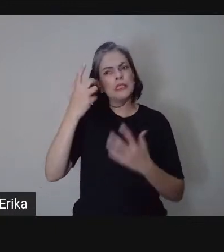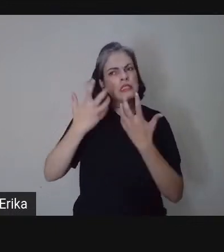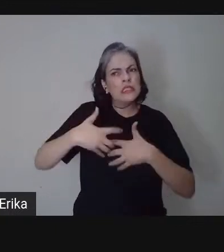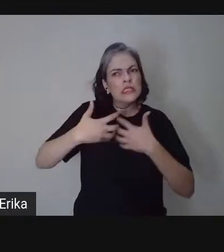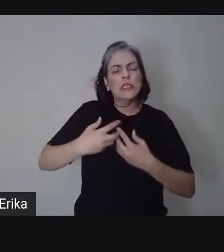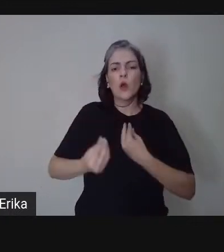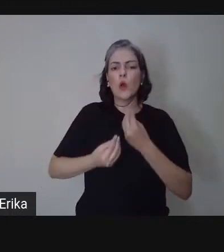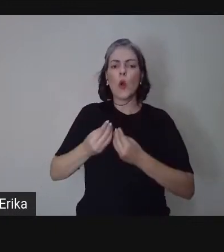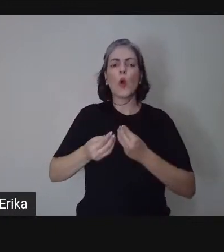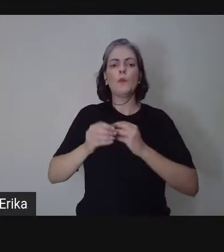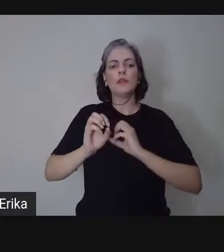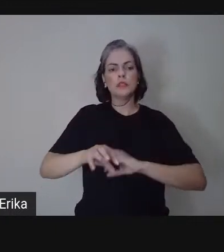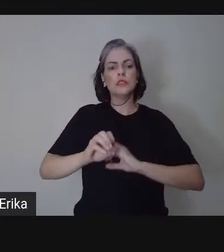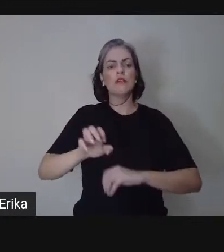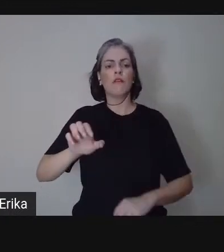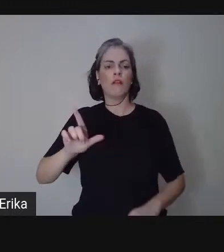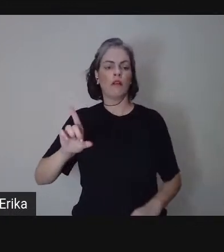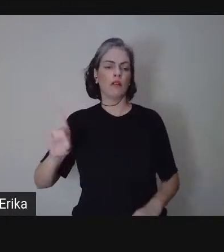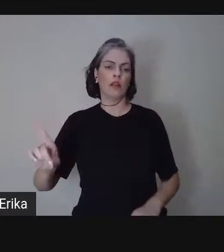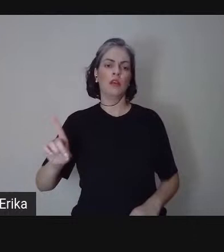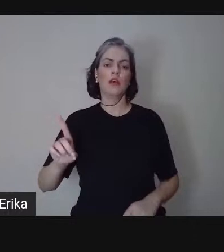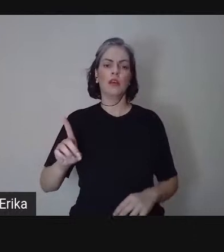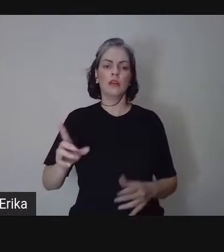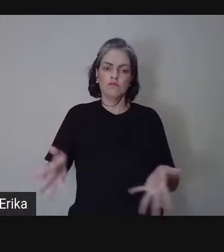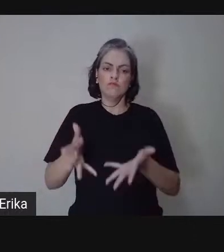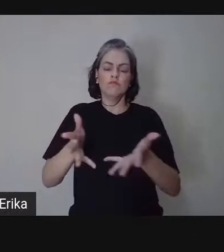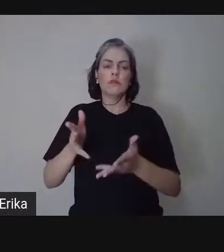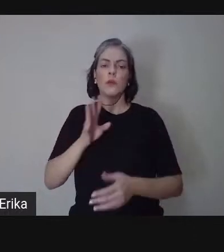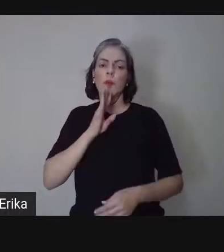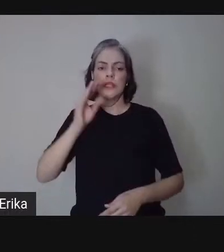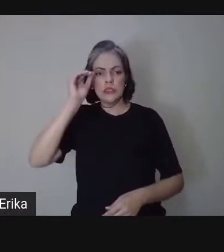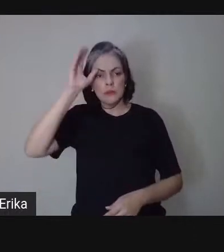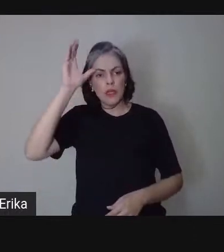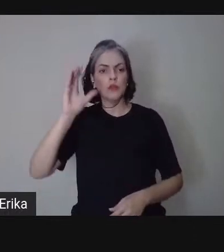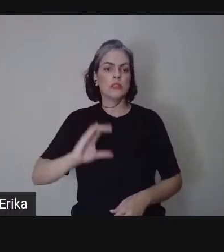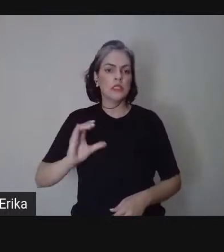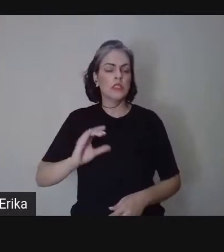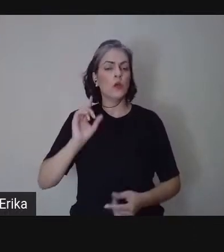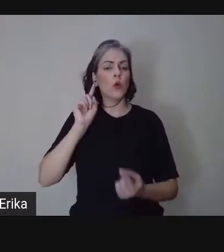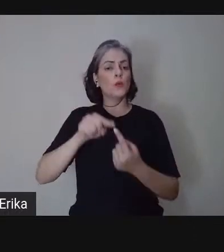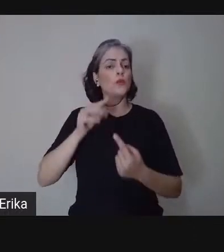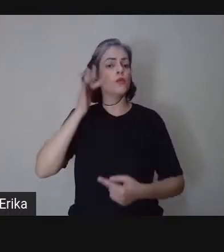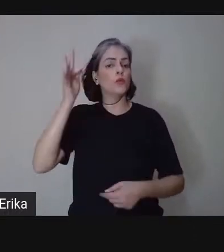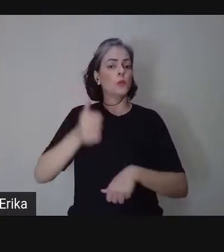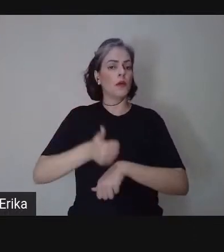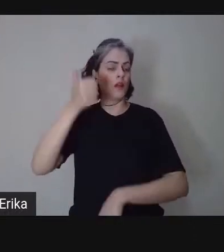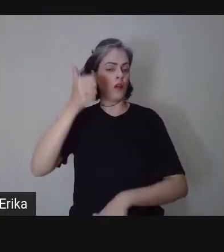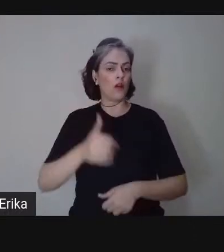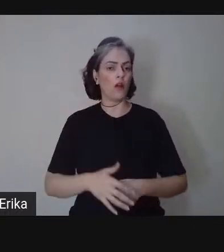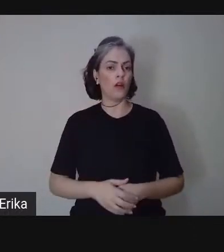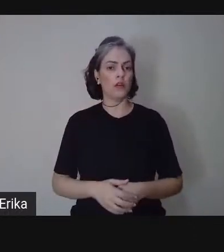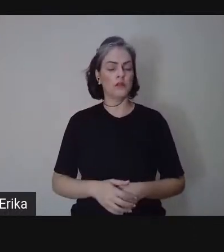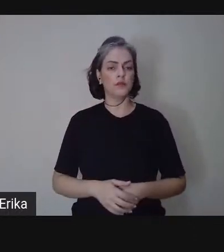construção do conhecimento científico, objetivando dias melhores. Mais do que lutar,